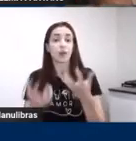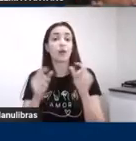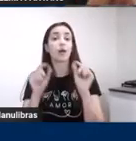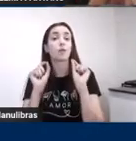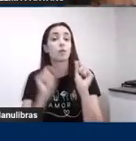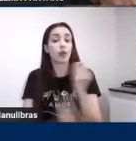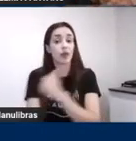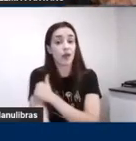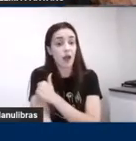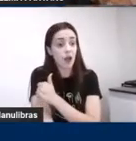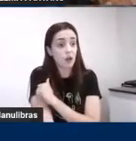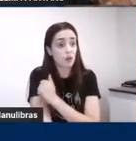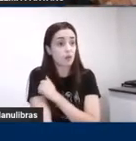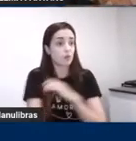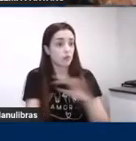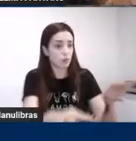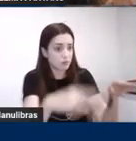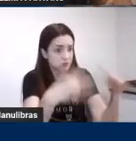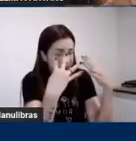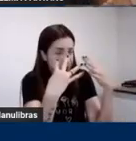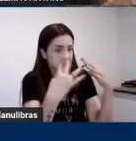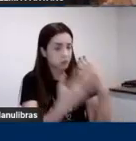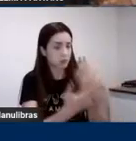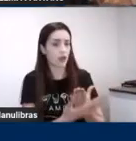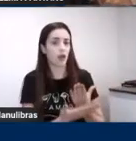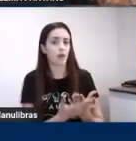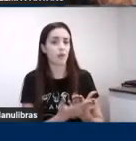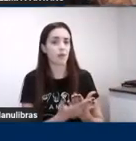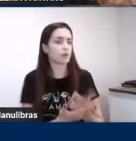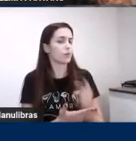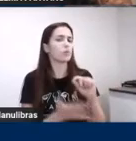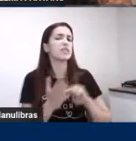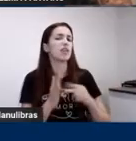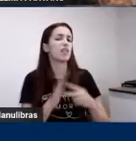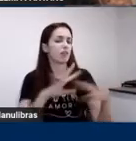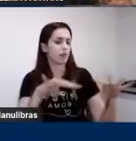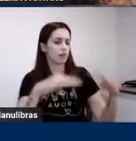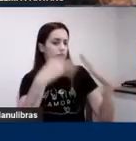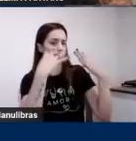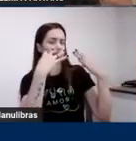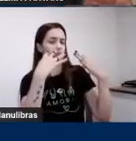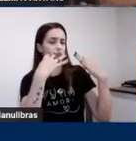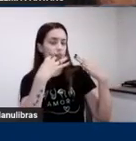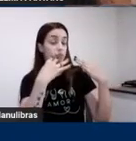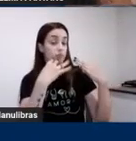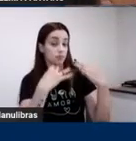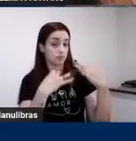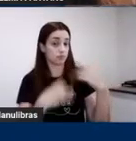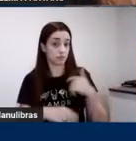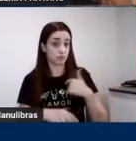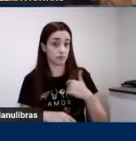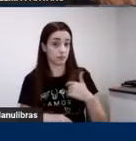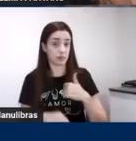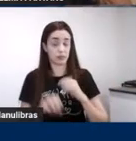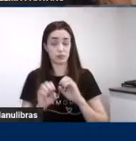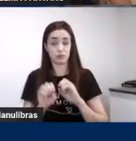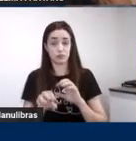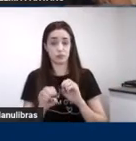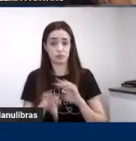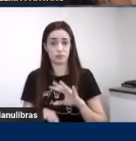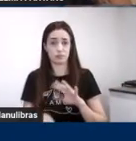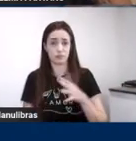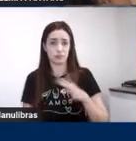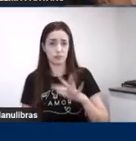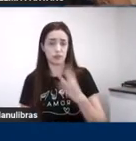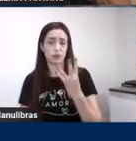preste atenção à aula. O que é prestar atenção? Eu vou dar uma aula para vocês de mais ou menos uns 40